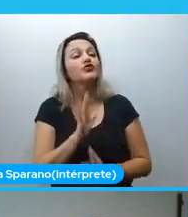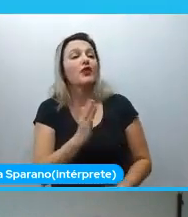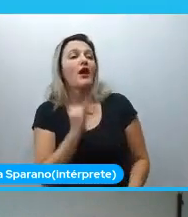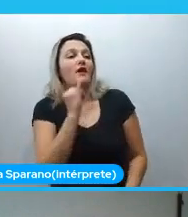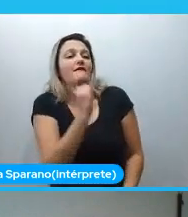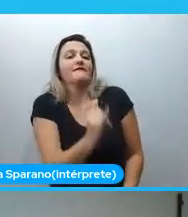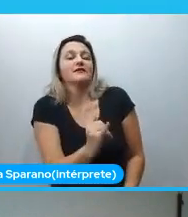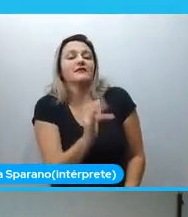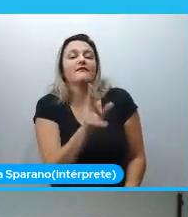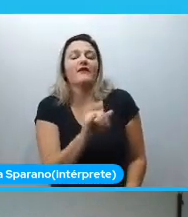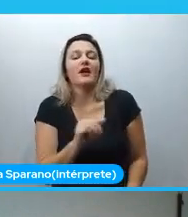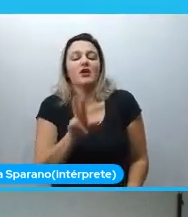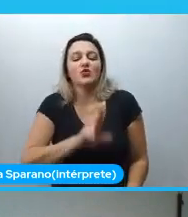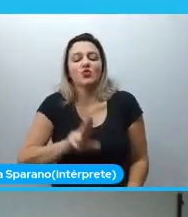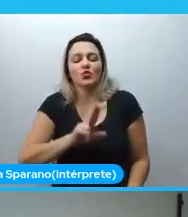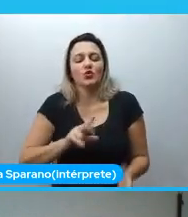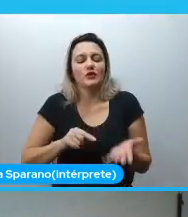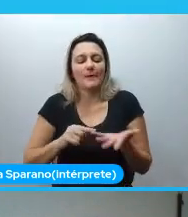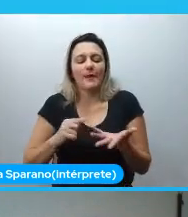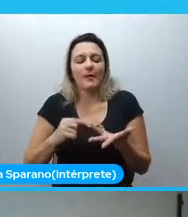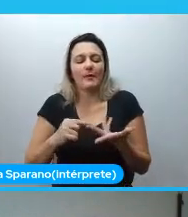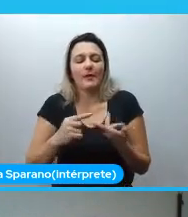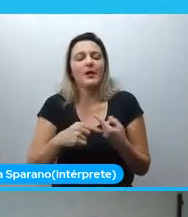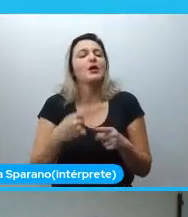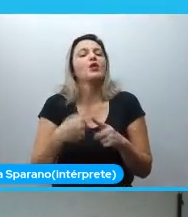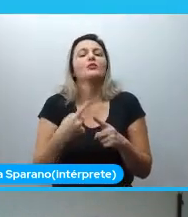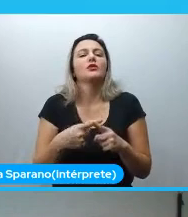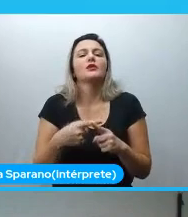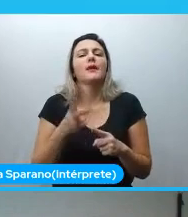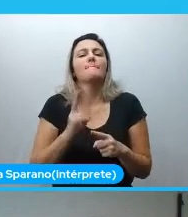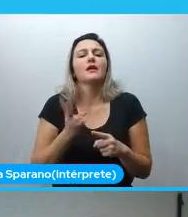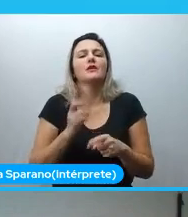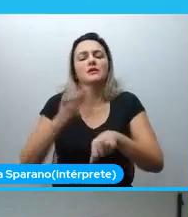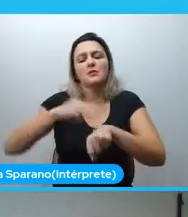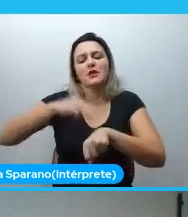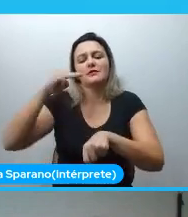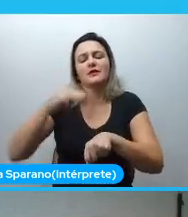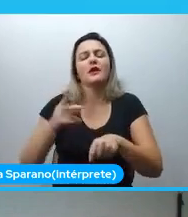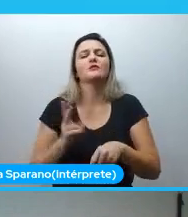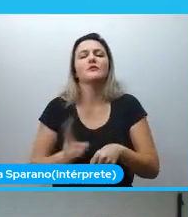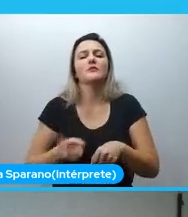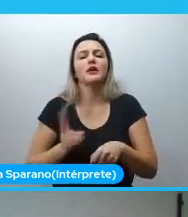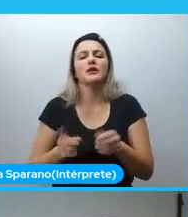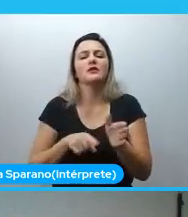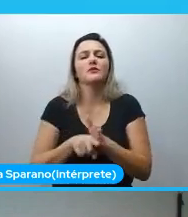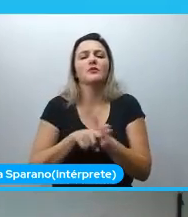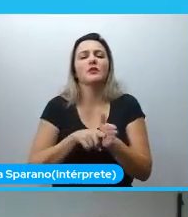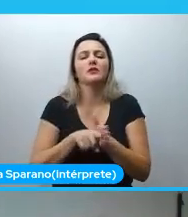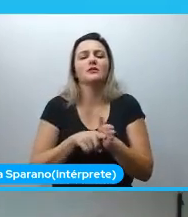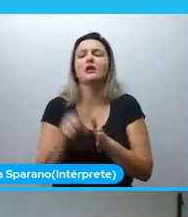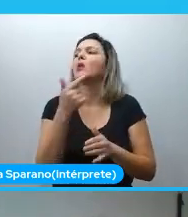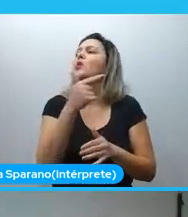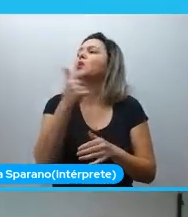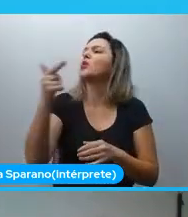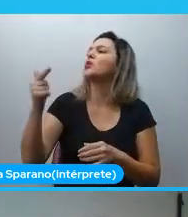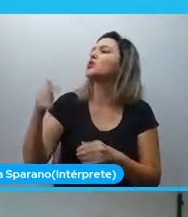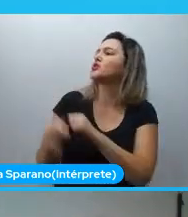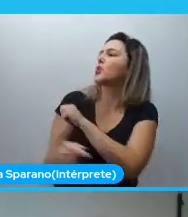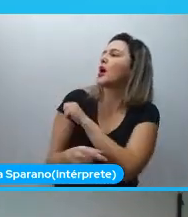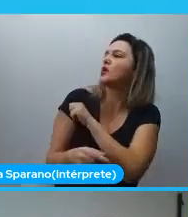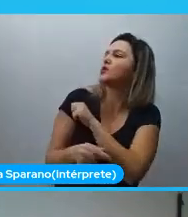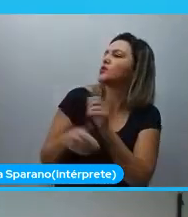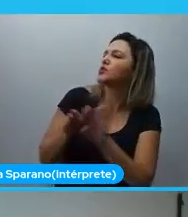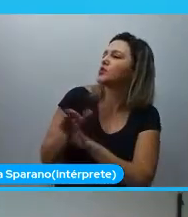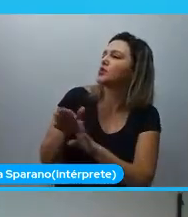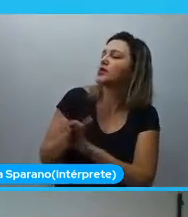é o que a gente usa no mestrado, é o que eu uso para fazer minha pesquisa, é o que os meus outros orientadores estão usando, é o que você